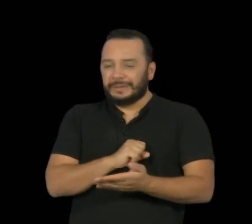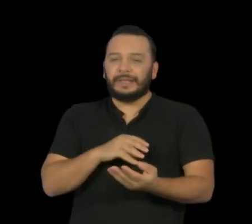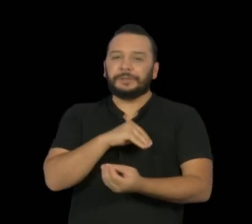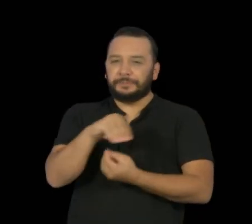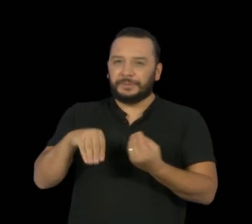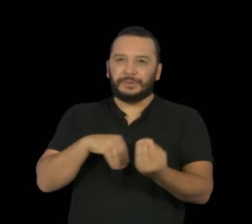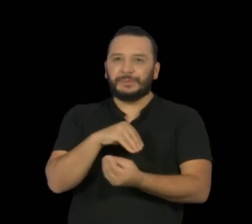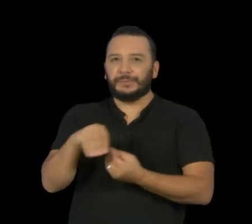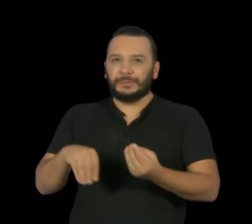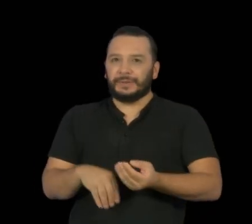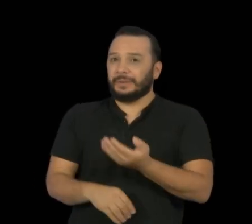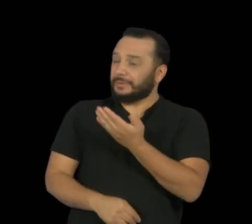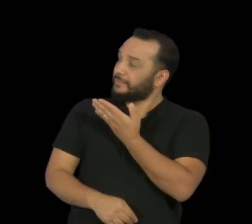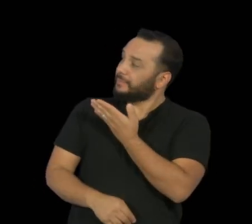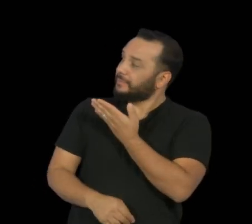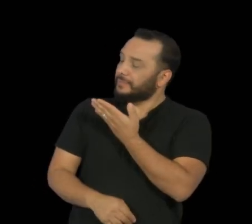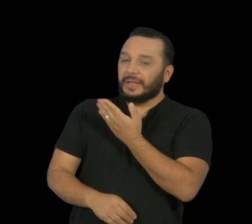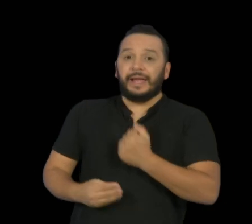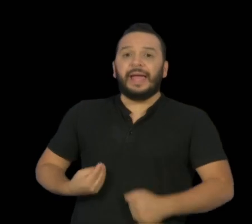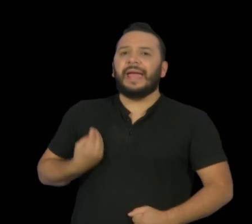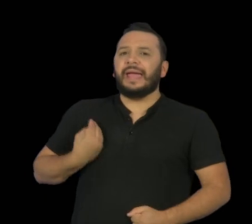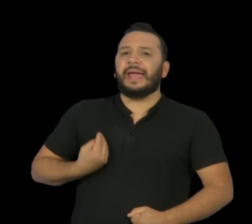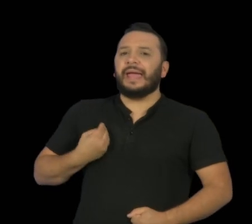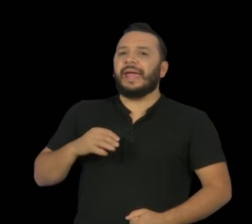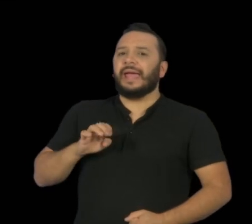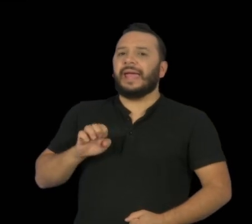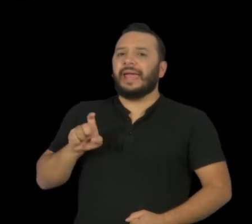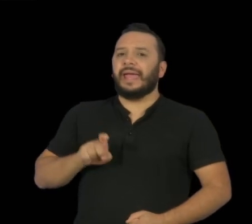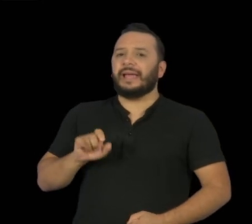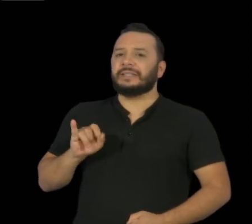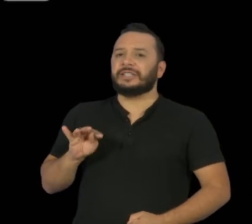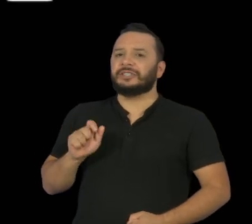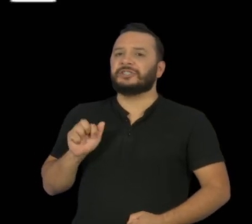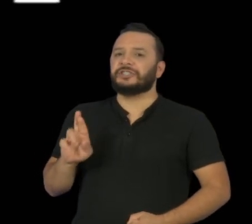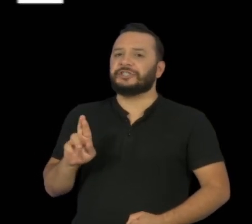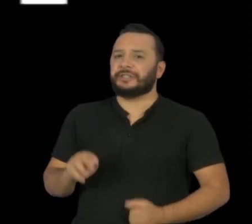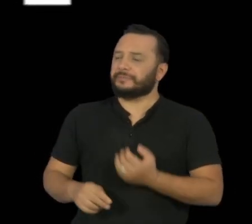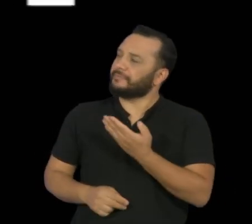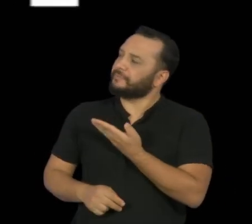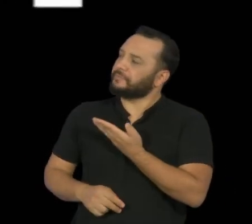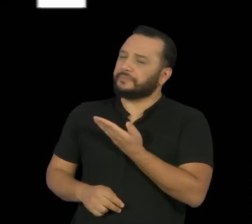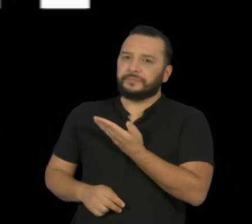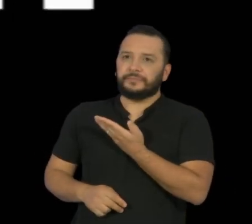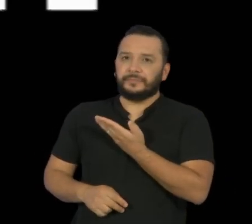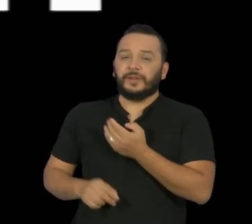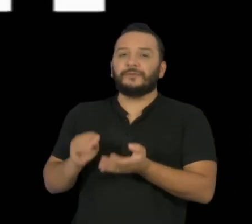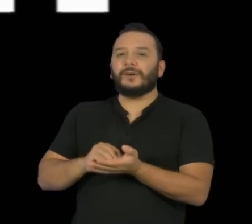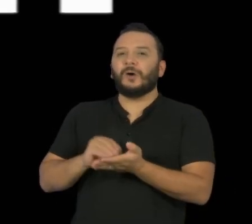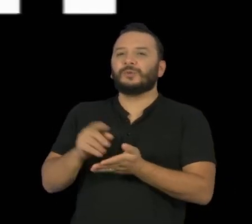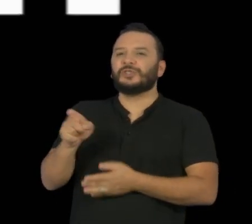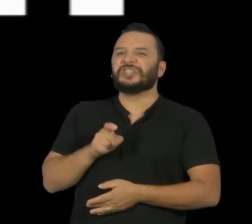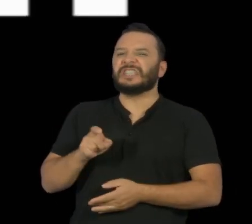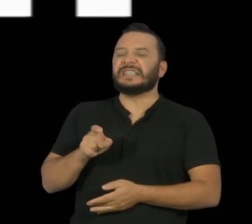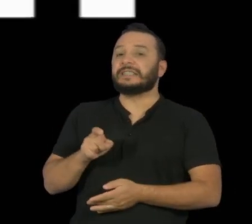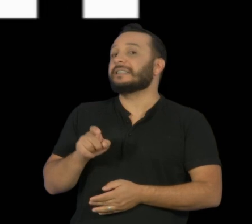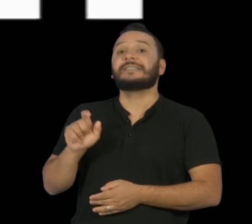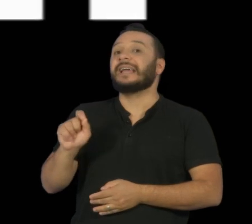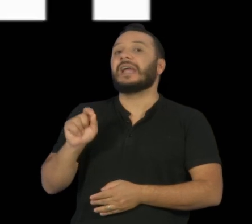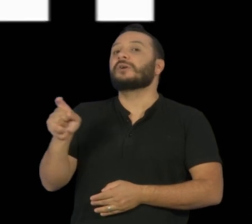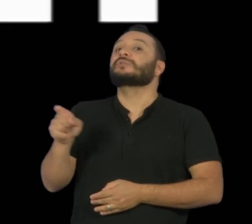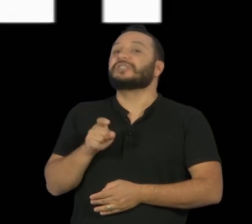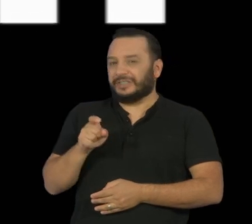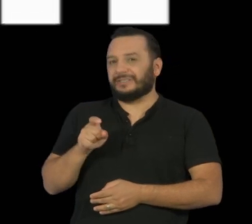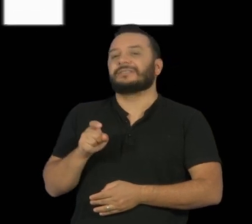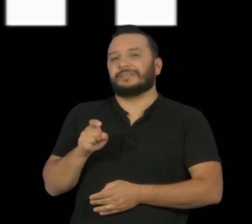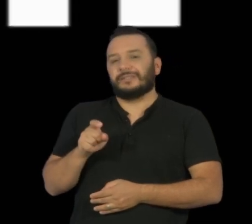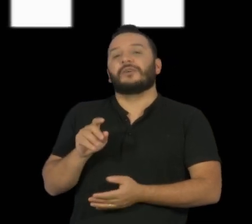Tem o Existir, que é bem do nosso tempo. Nesse caso, ele tá faltando o X, né? Quer dizer, o X da questão é